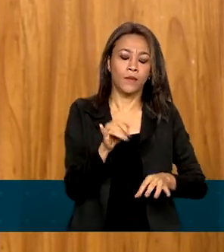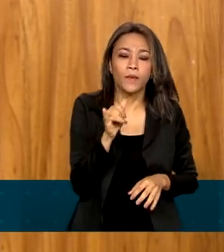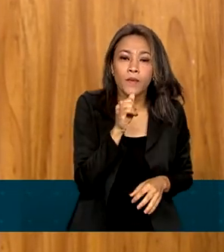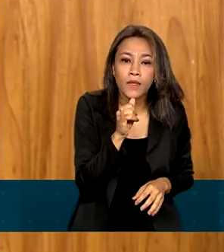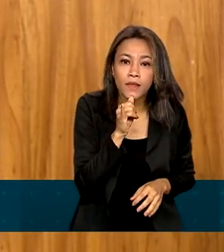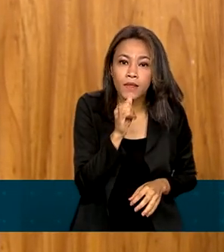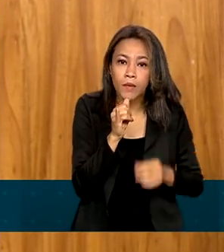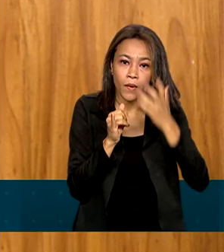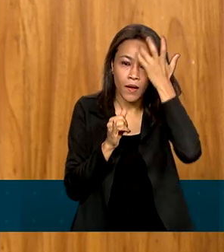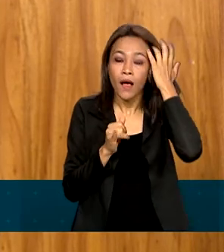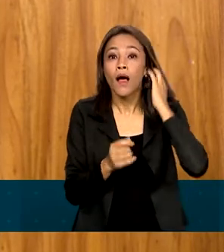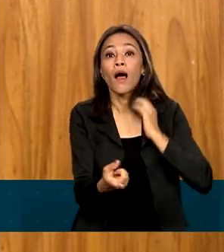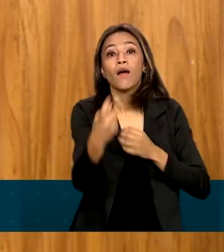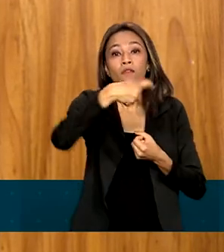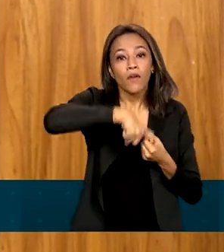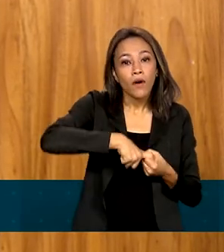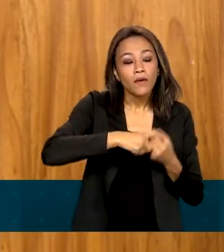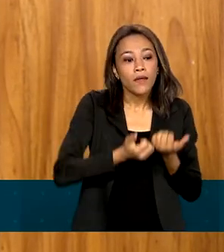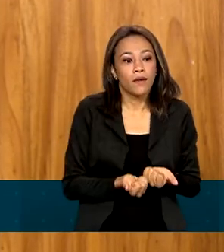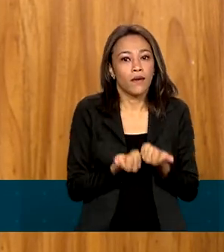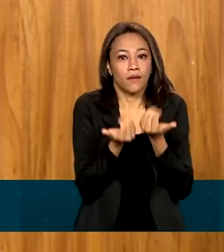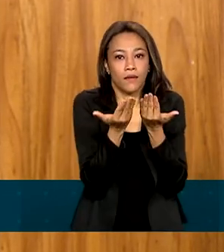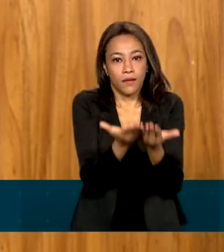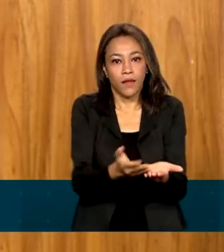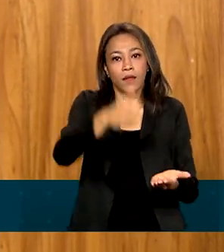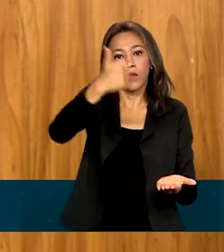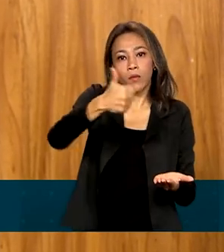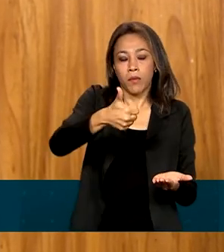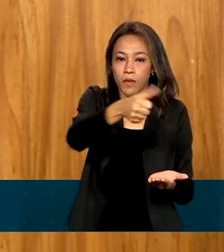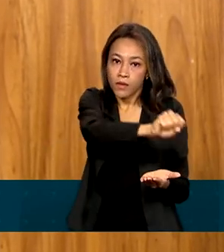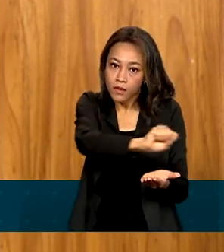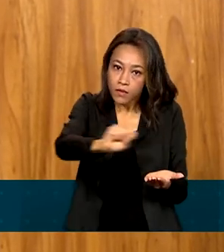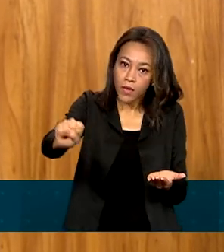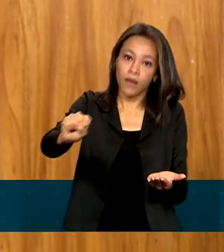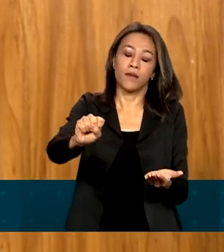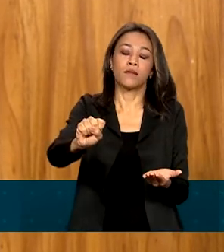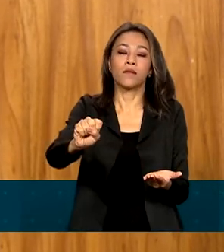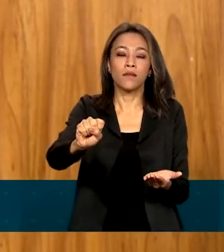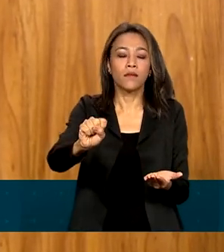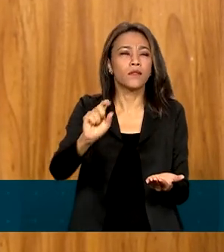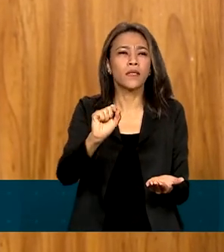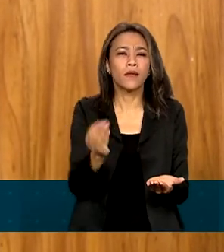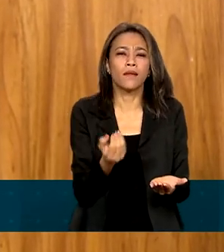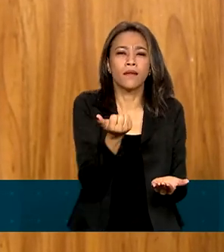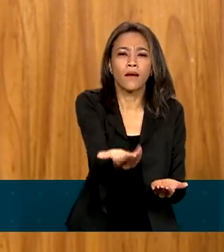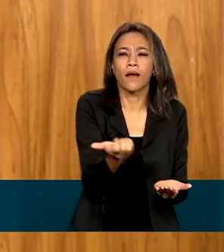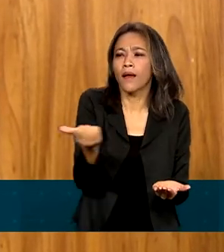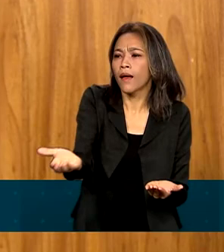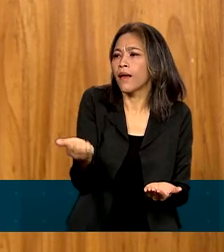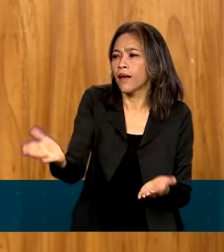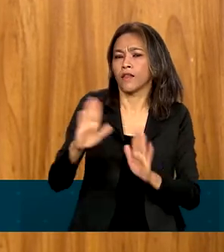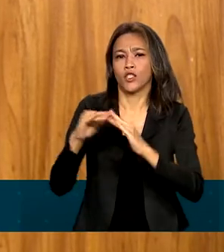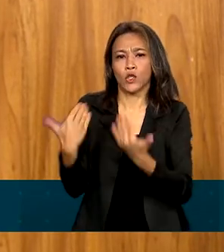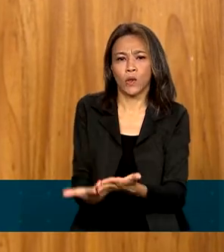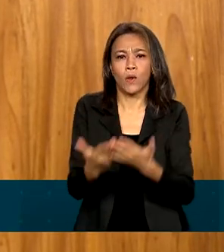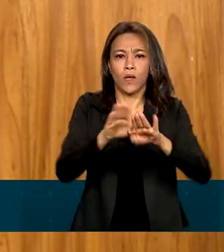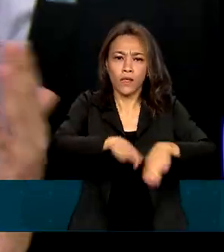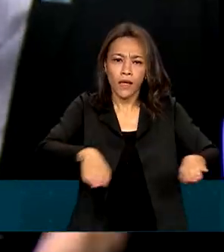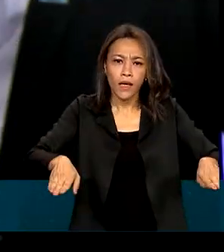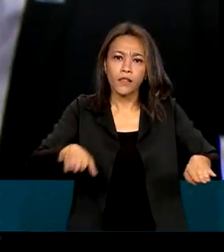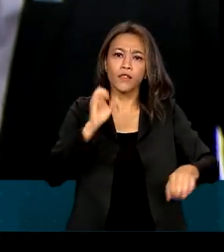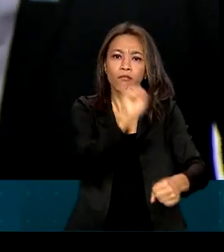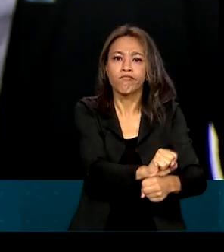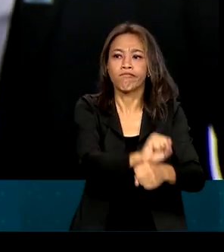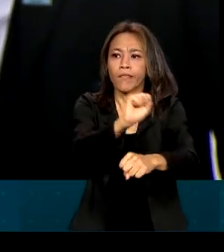e entrega ainda no primeiro semestre de escolas e creches que estão paralisadas